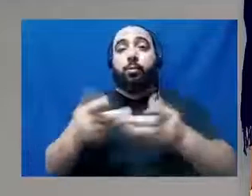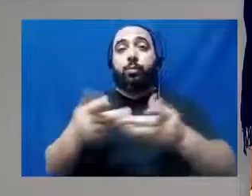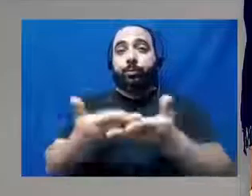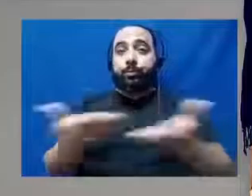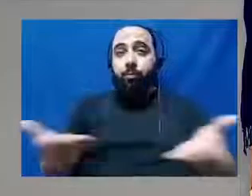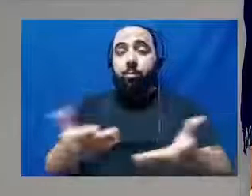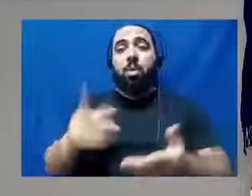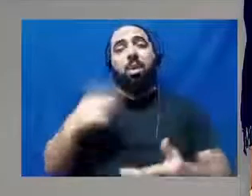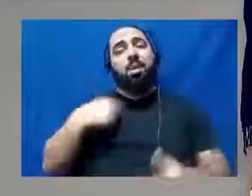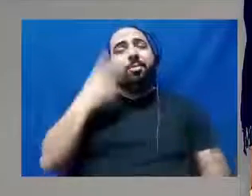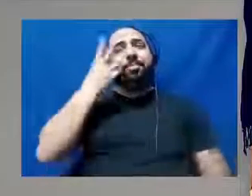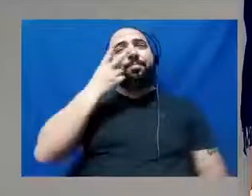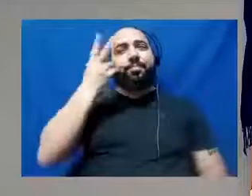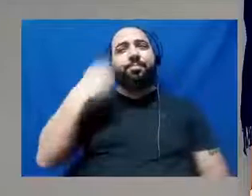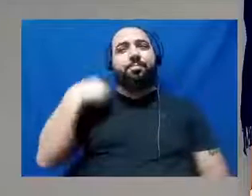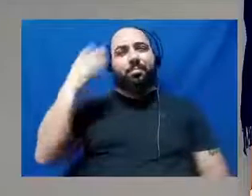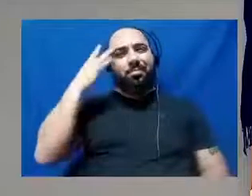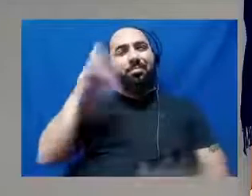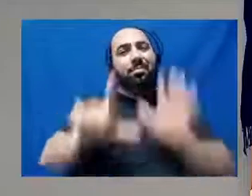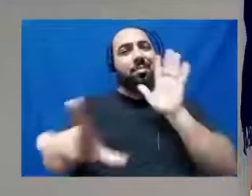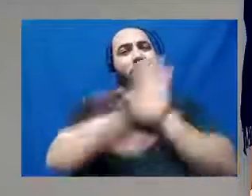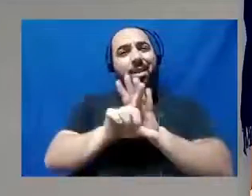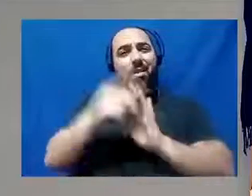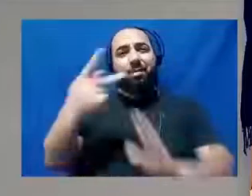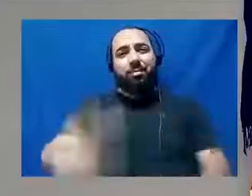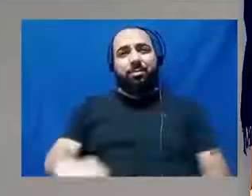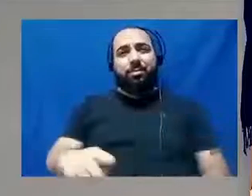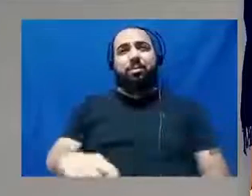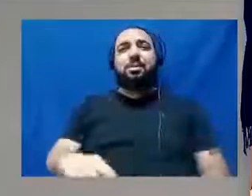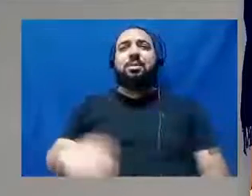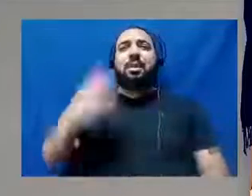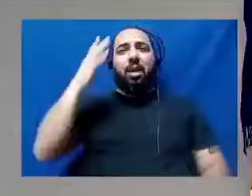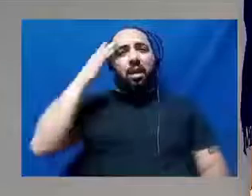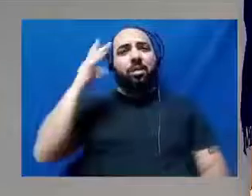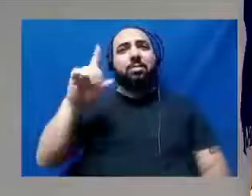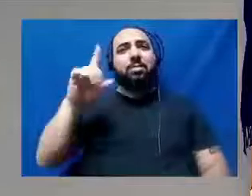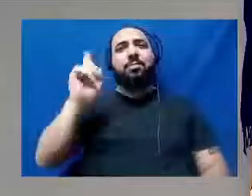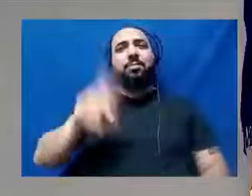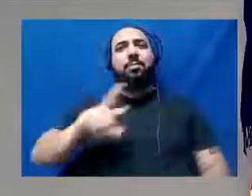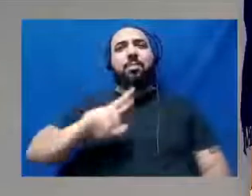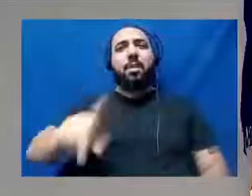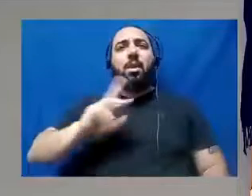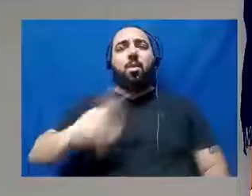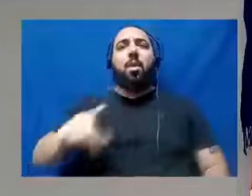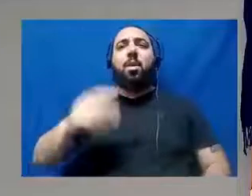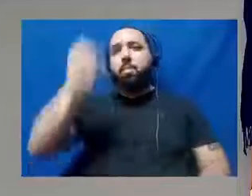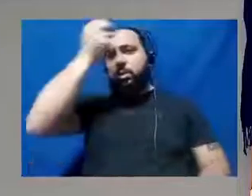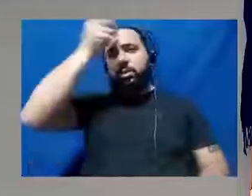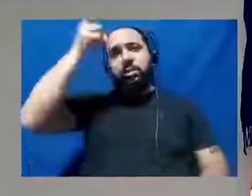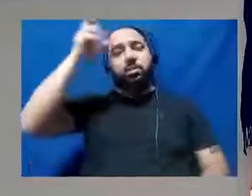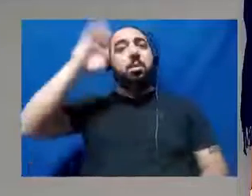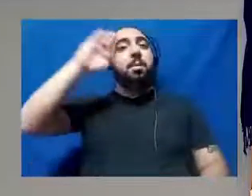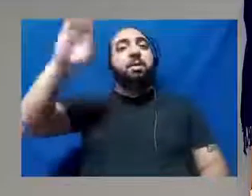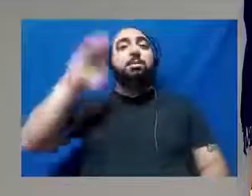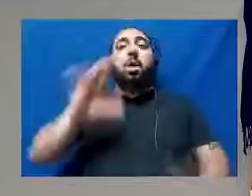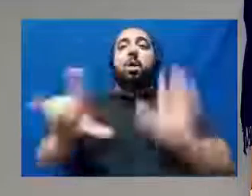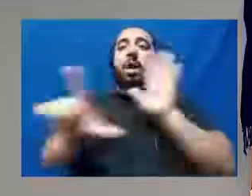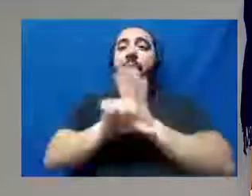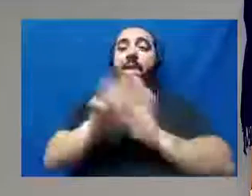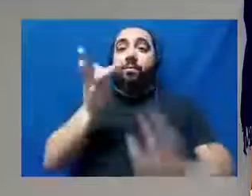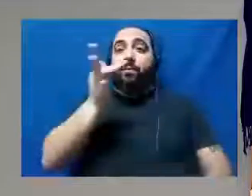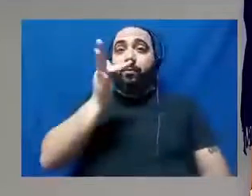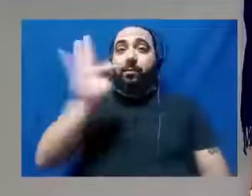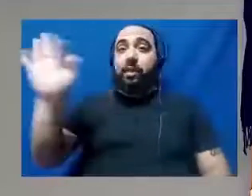eu acho que as leis que nós temos no nosso município, elas são, não só no nosso município, principalmente as leis federais, aqui eu vou citar